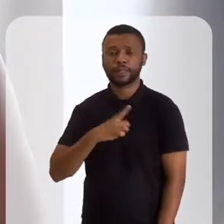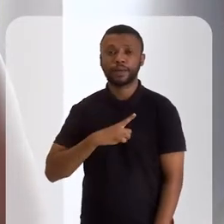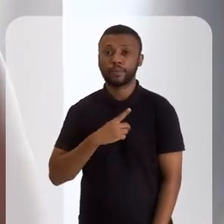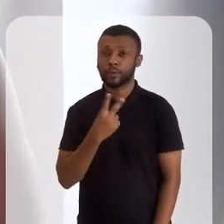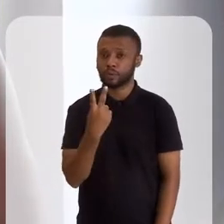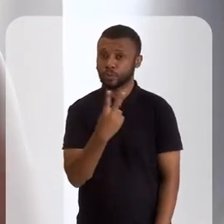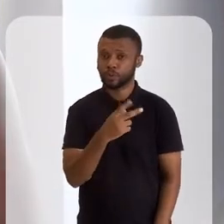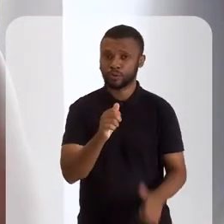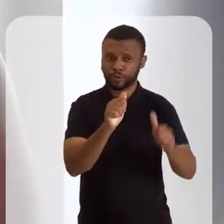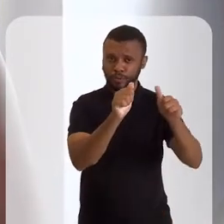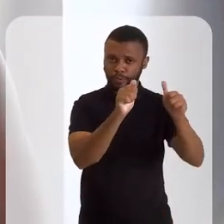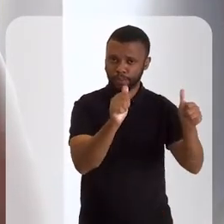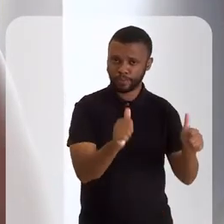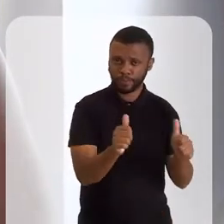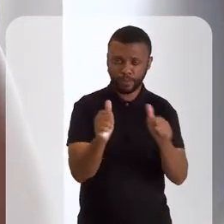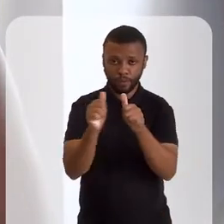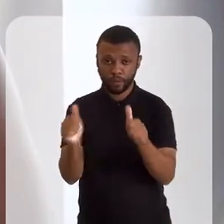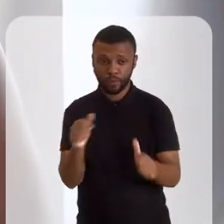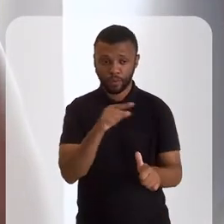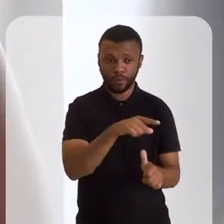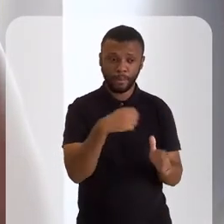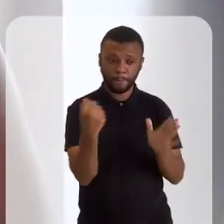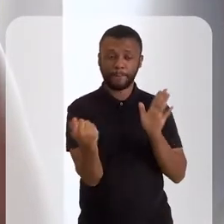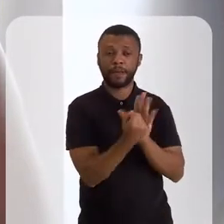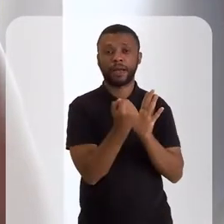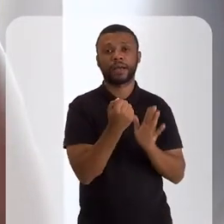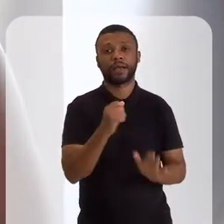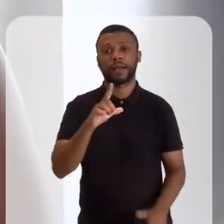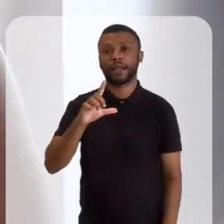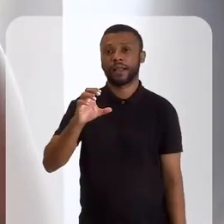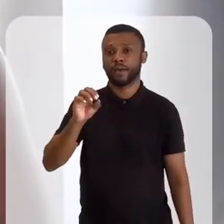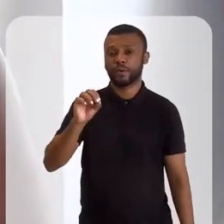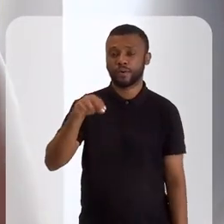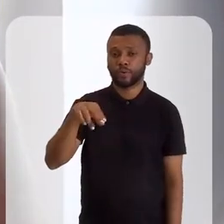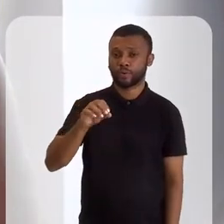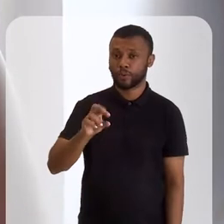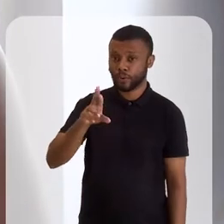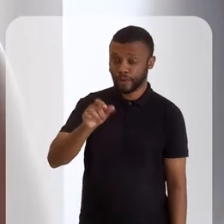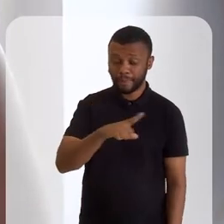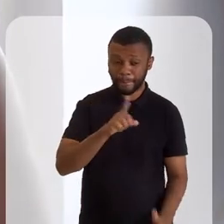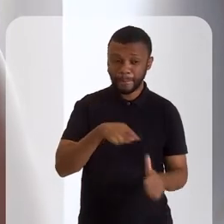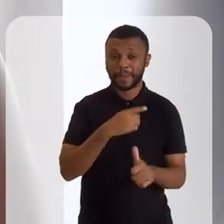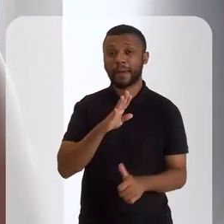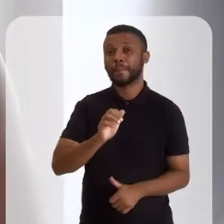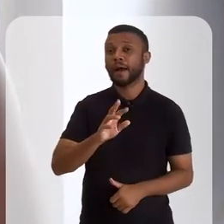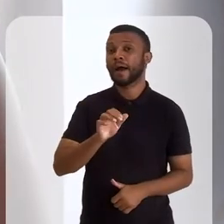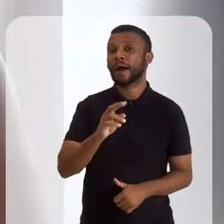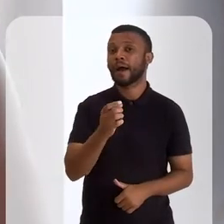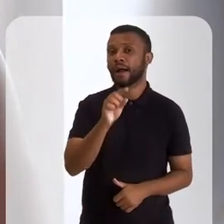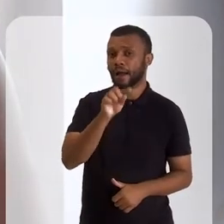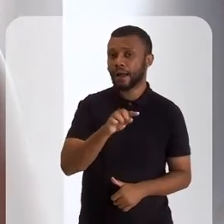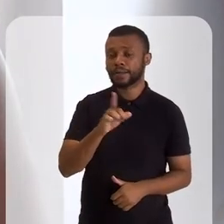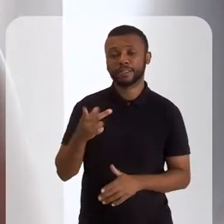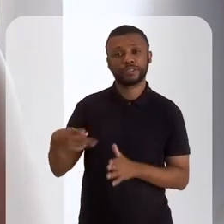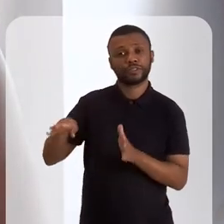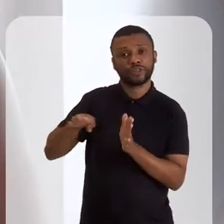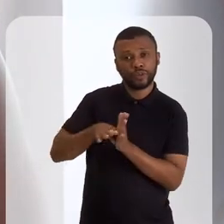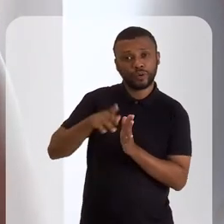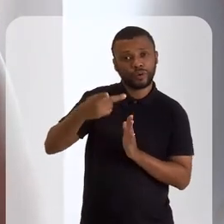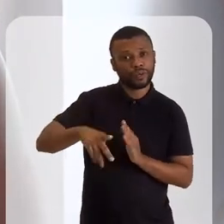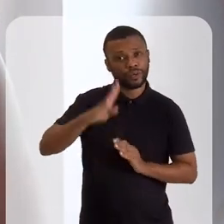monumentos. Um que traz o marco da dona Leonora Armstrong, que foi a primeira barraia que chegou aqui no Rio, em